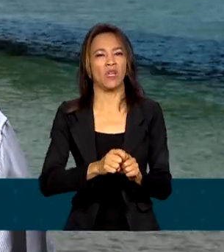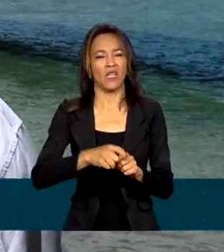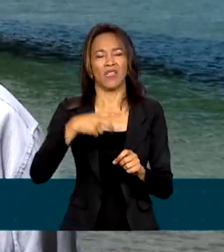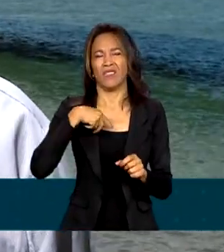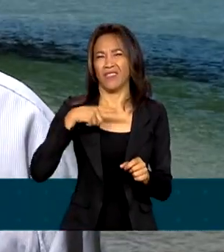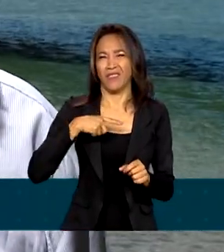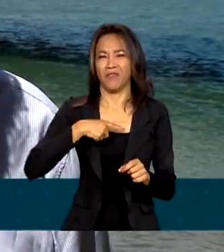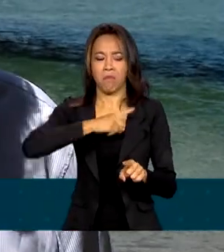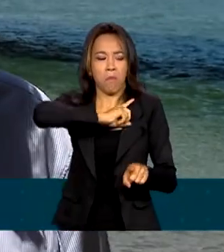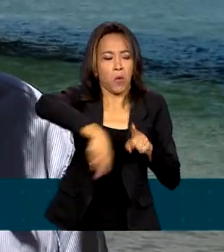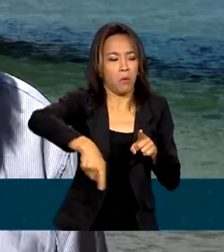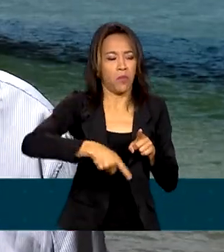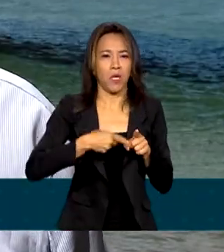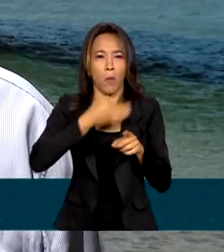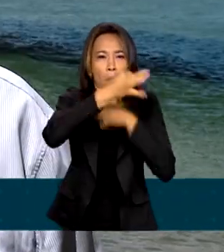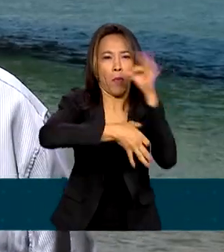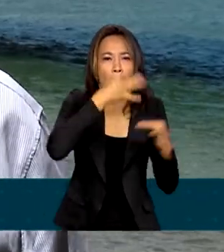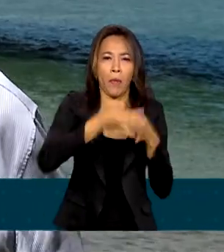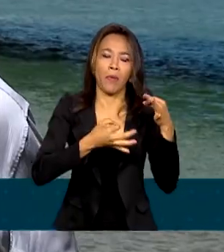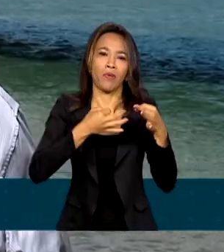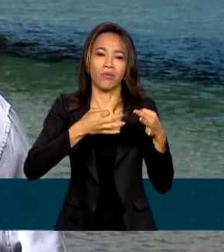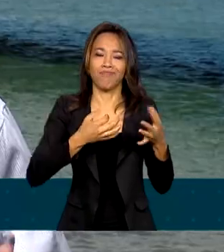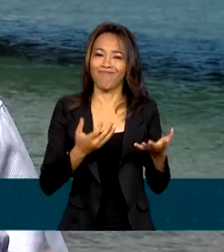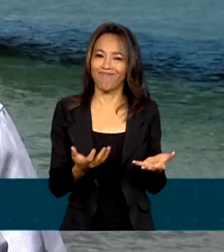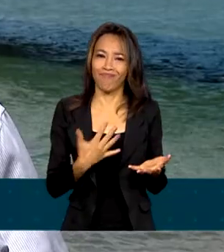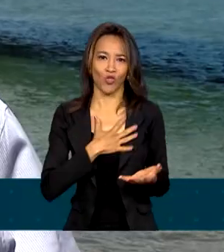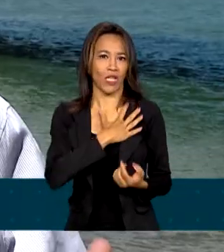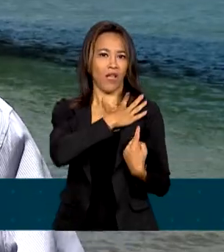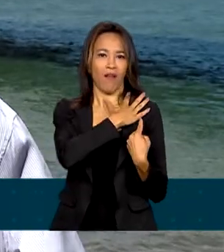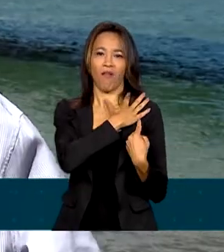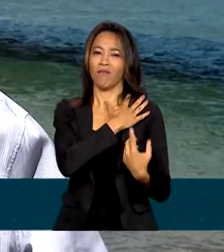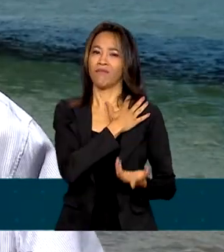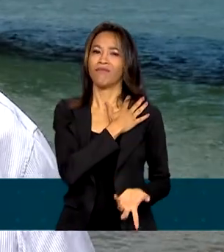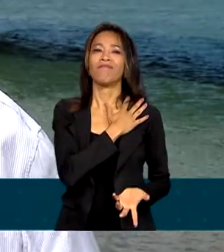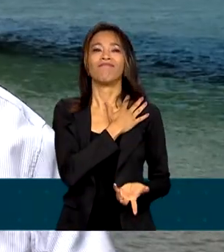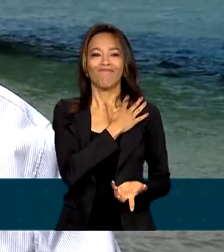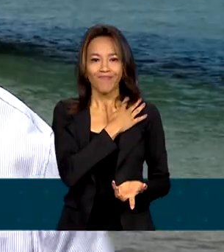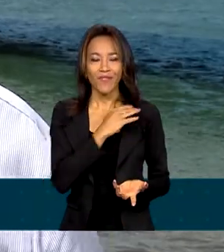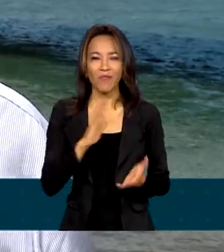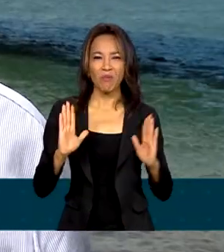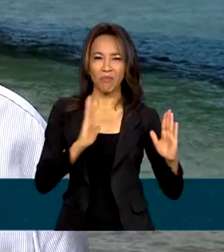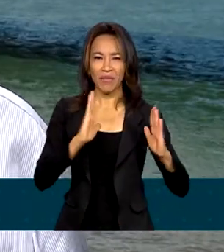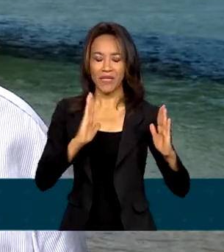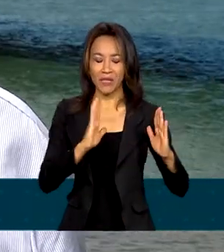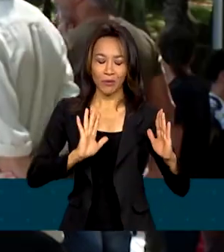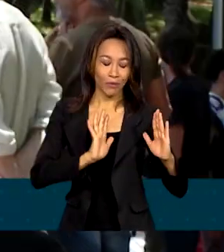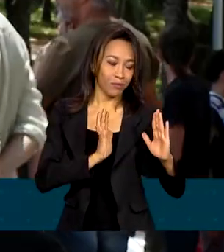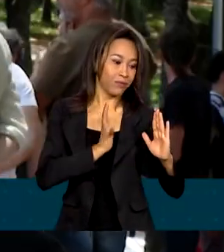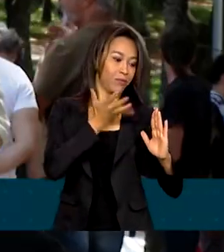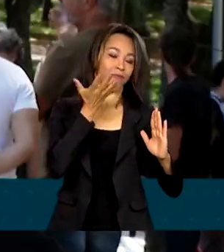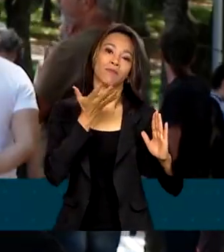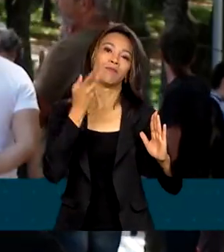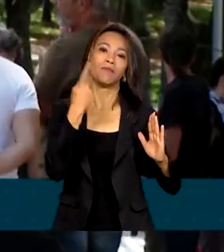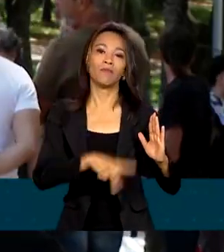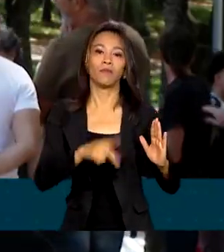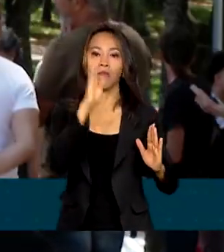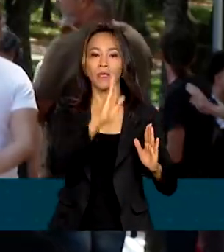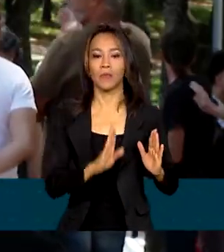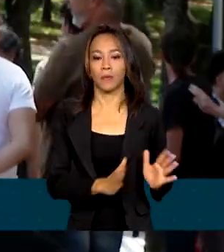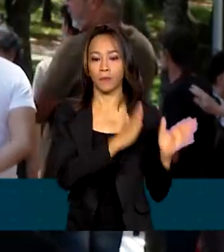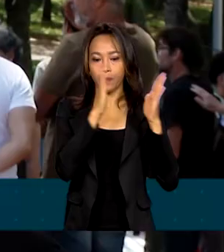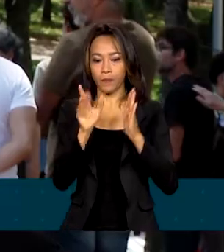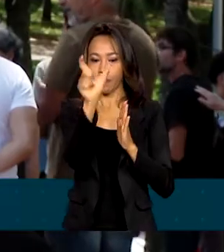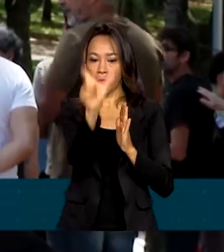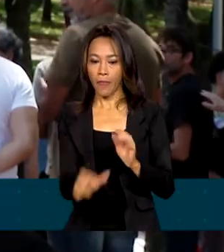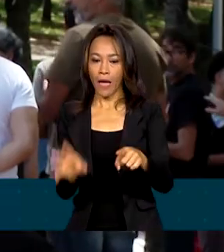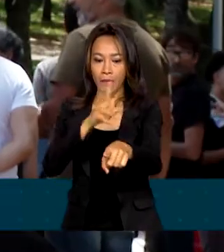censura. Ou seja, praticamente fez o Brasil ingressar num período terror de Estado. A presidente da Comissão de